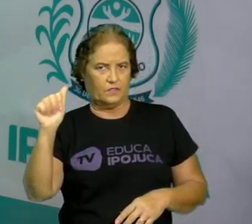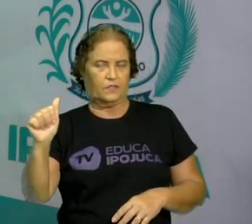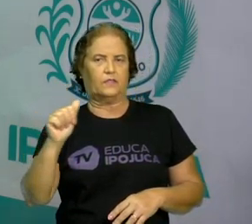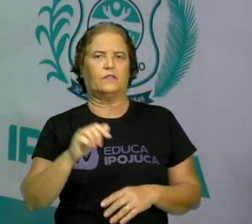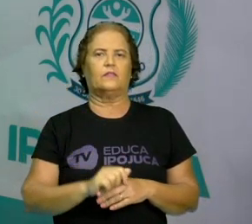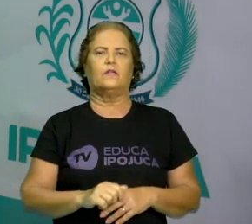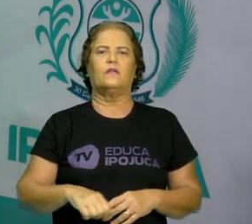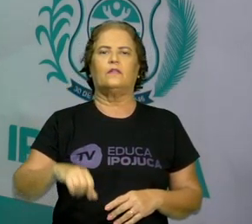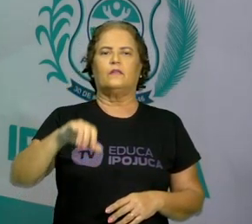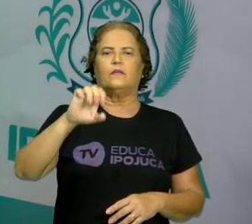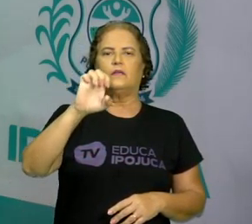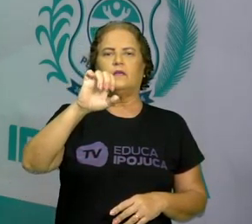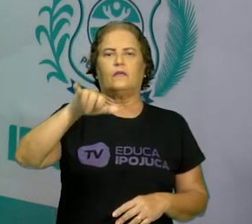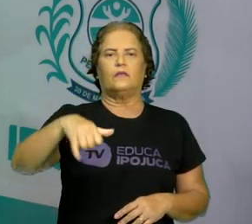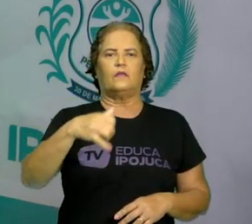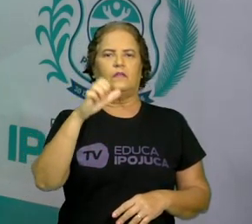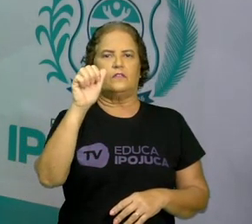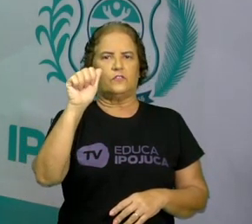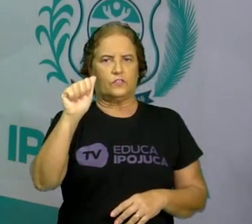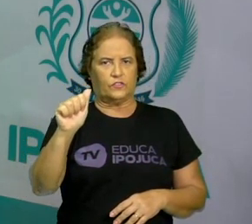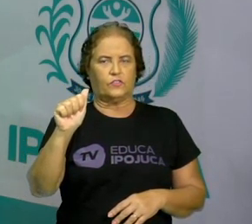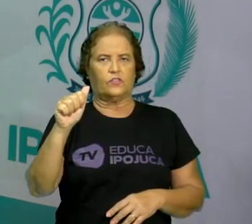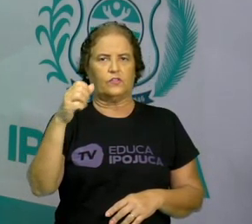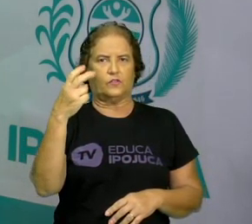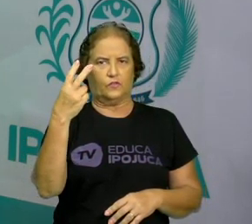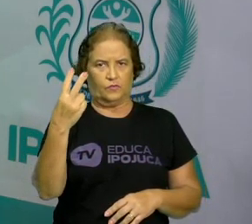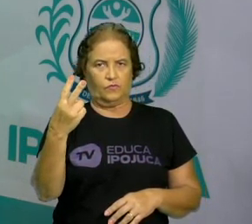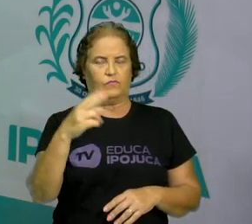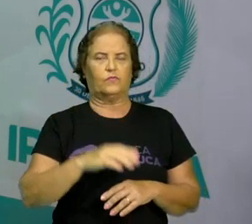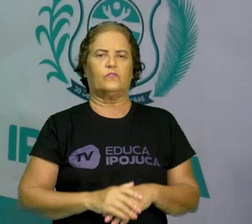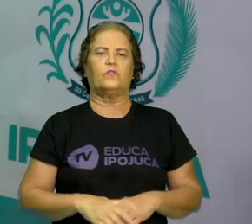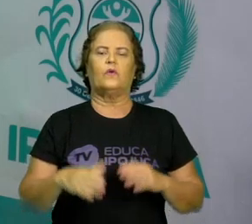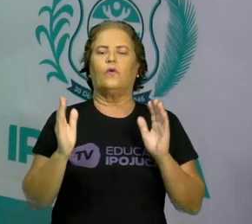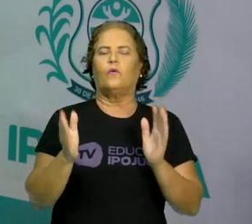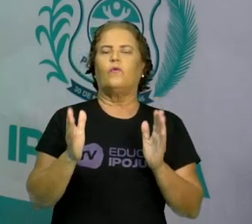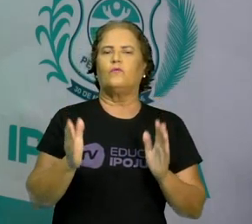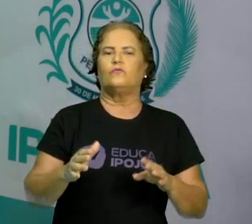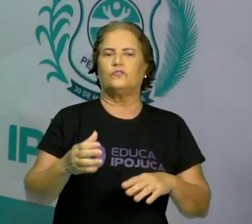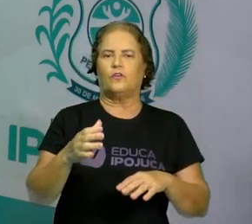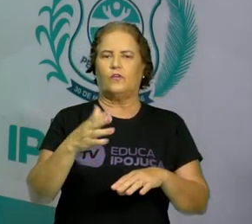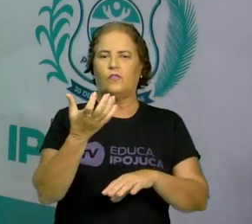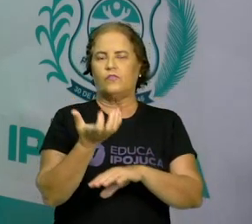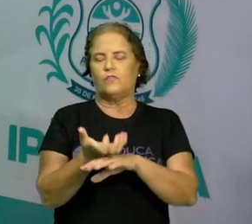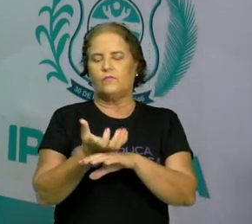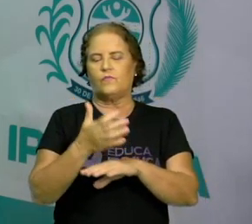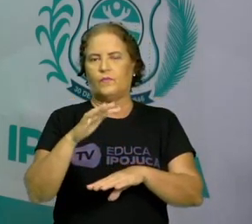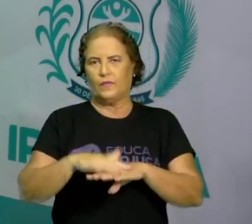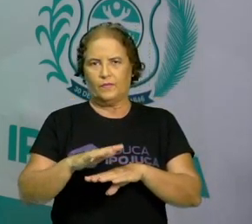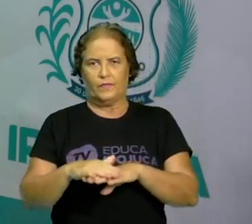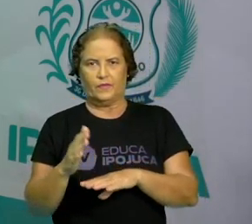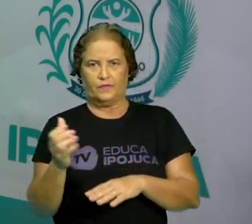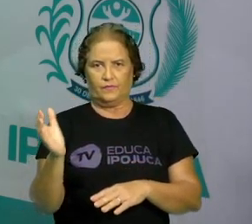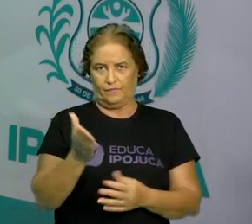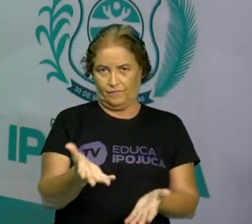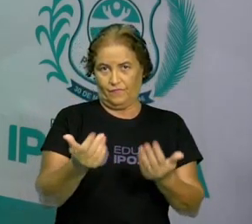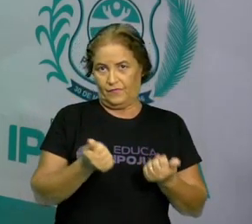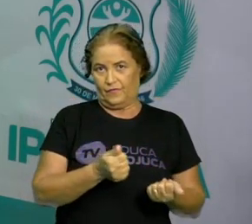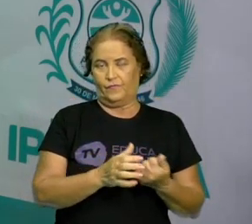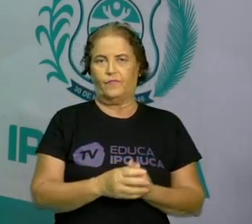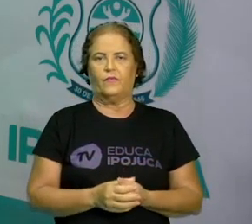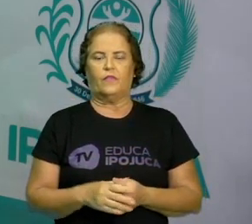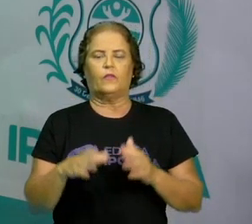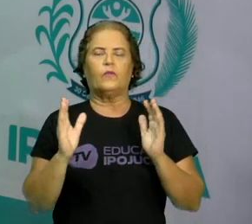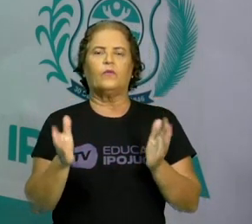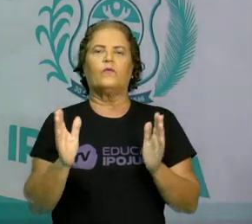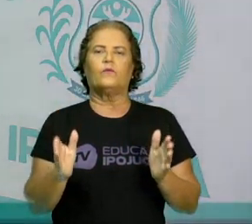na EJA 2 e hoje na disciplina de matemática. Vamos lá? Hoje iremos trabalhar na